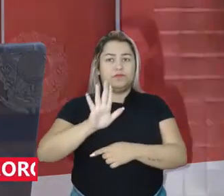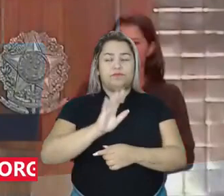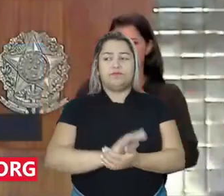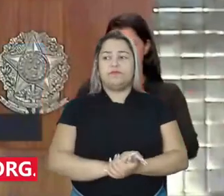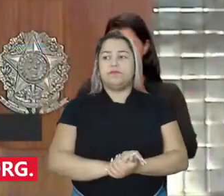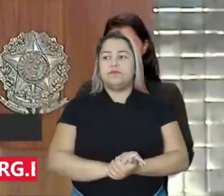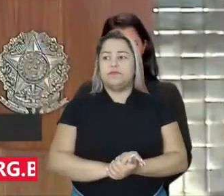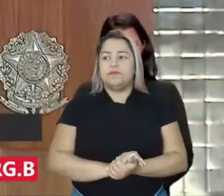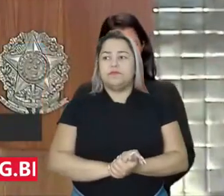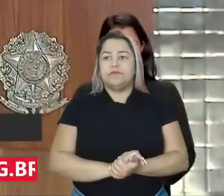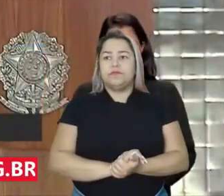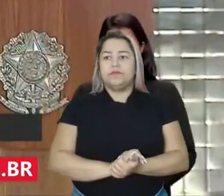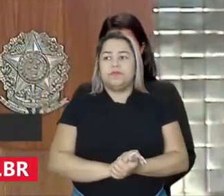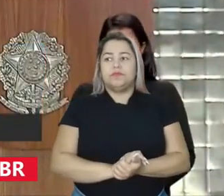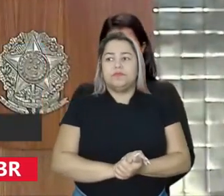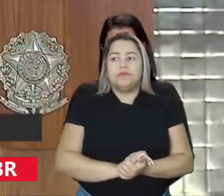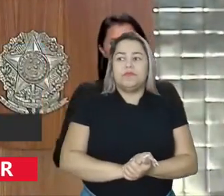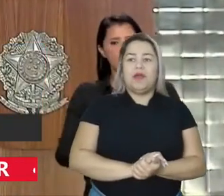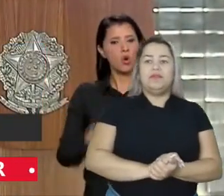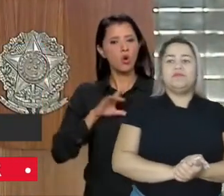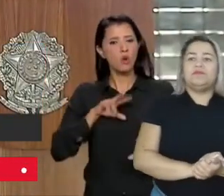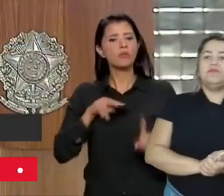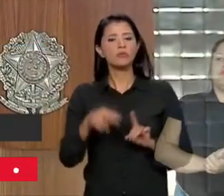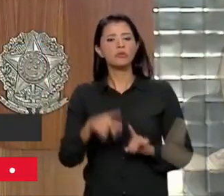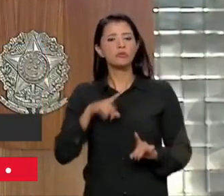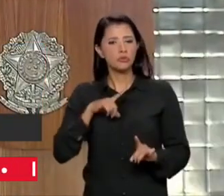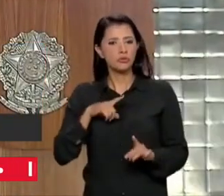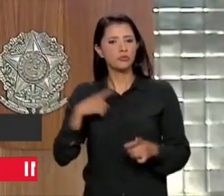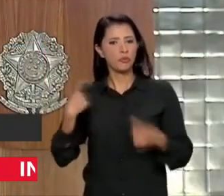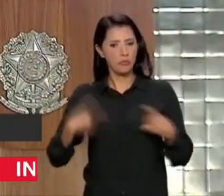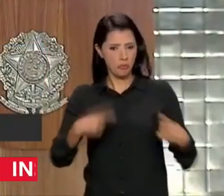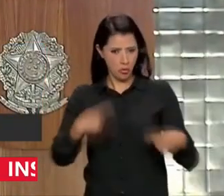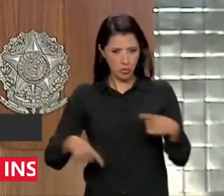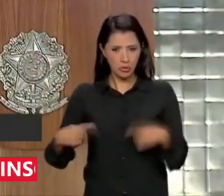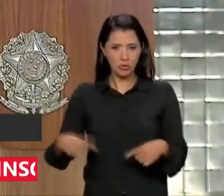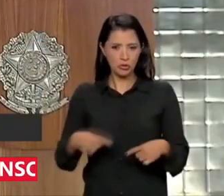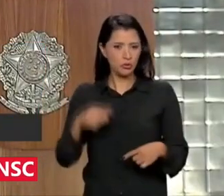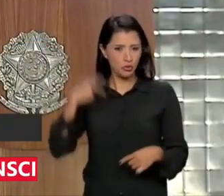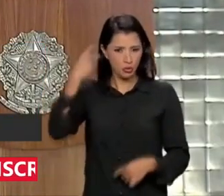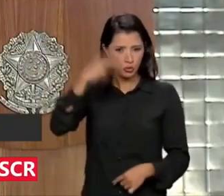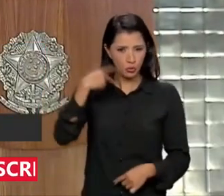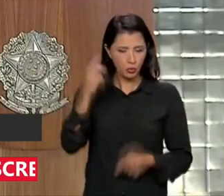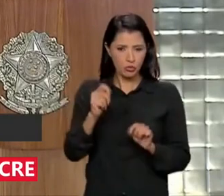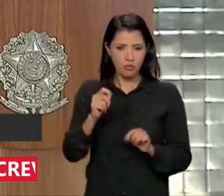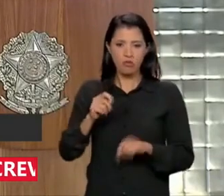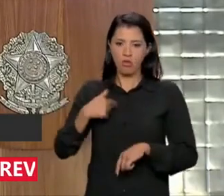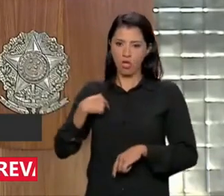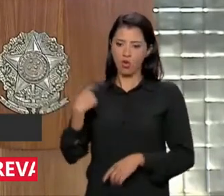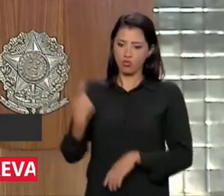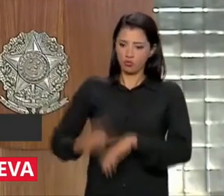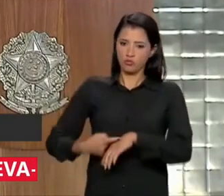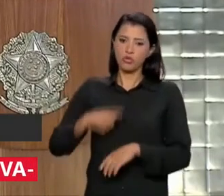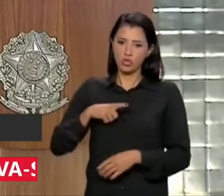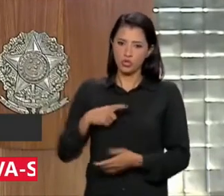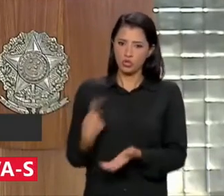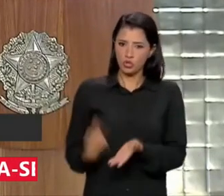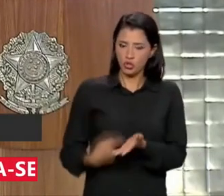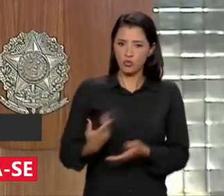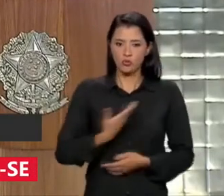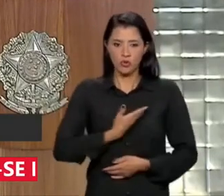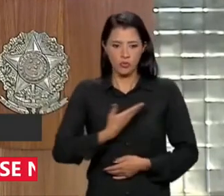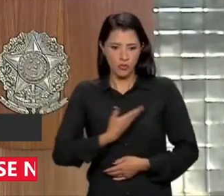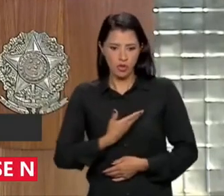Desde o ponto de vista político, eu me comprometi com o meu amigo Alberto